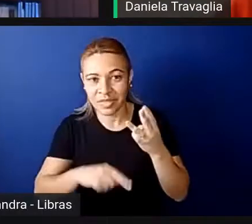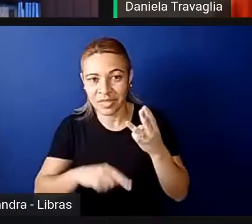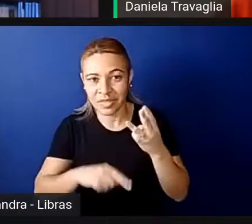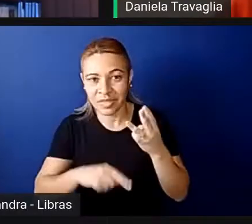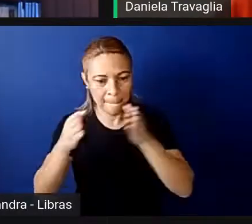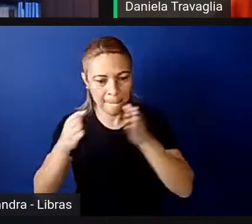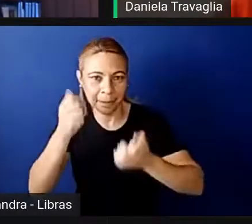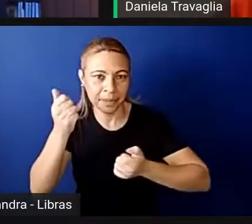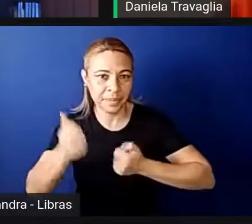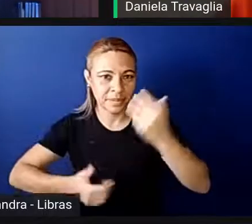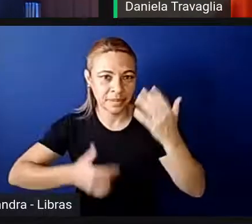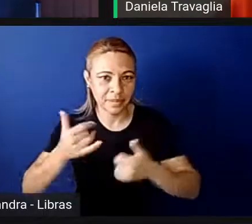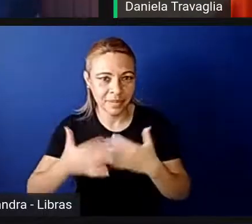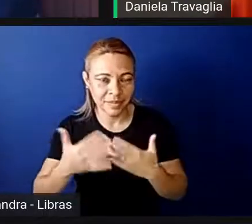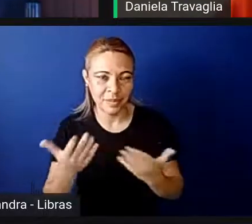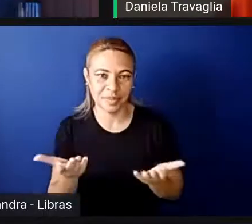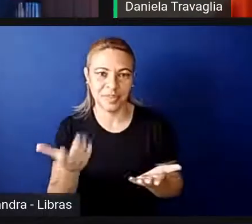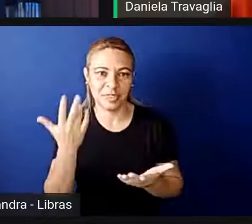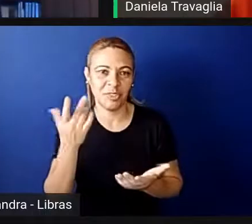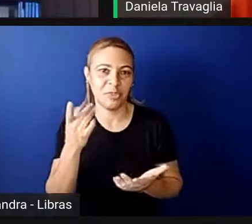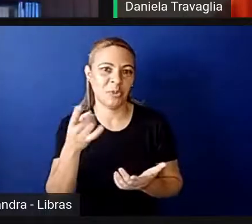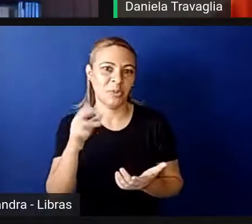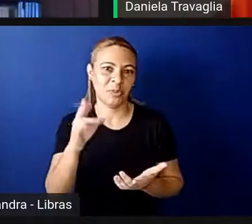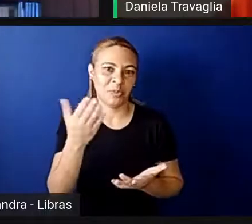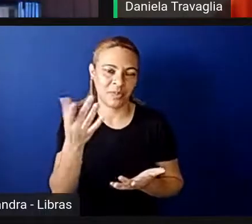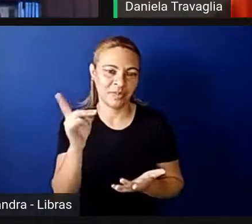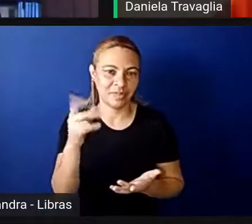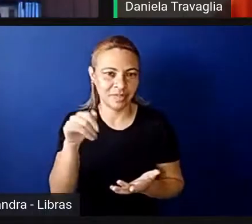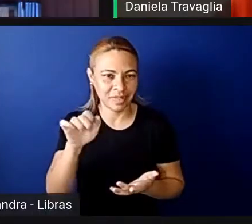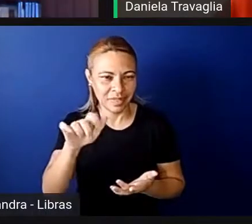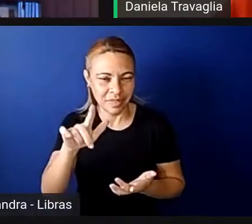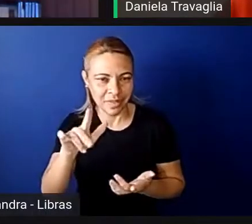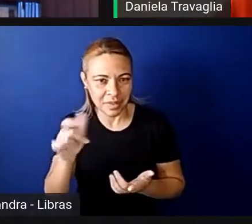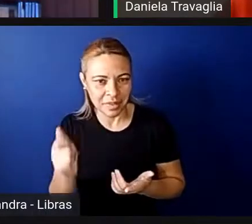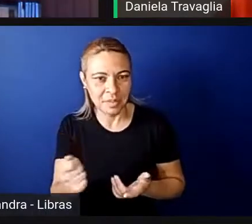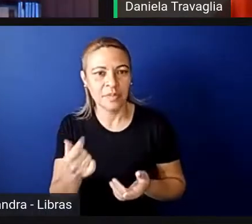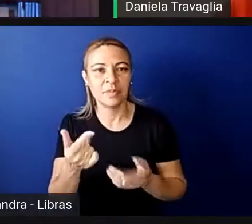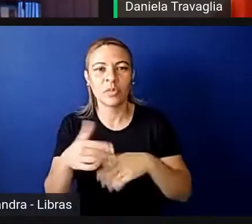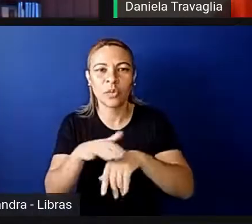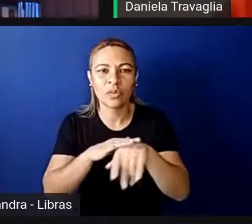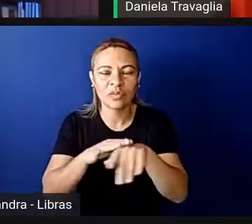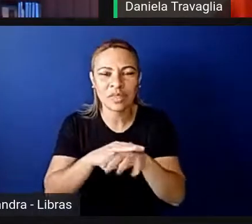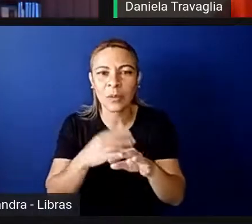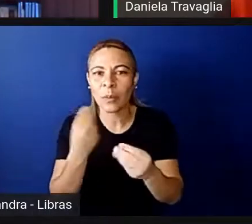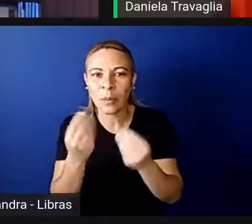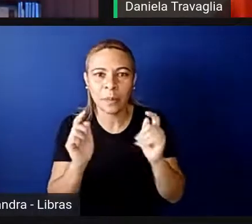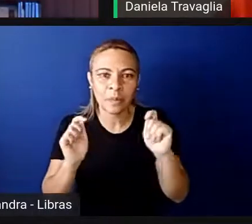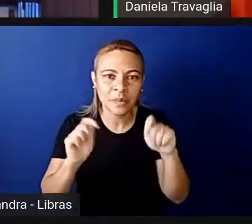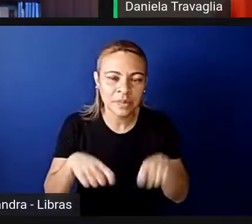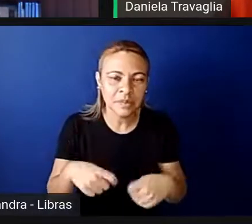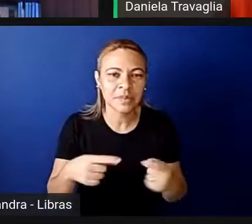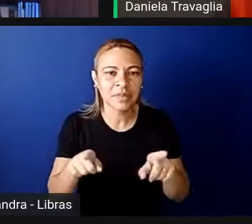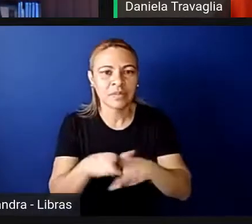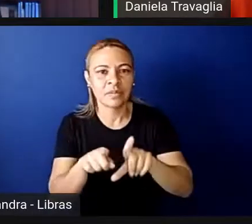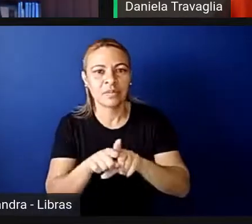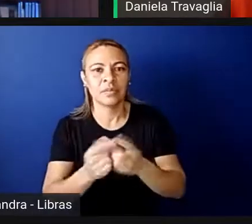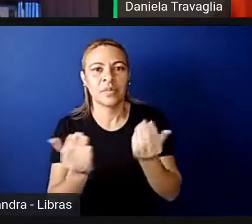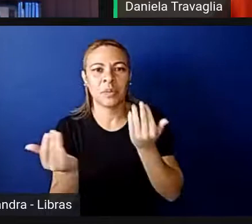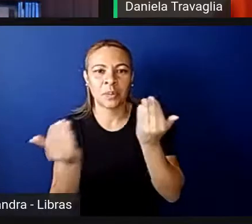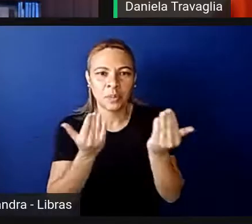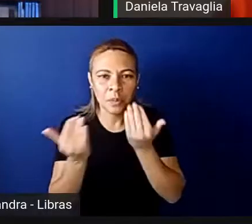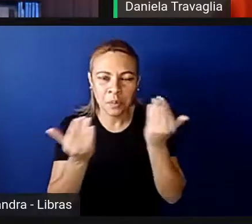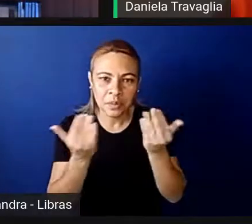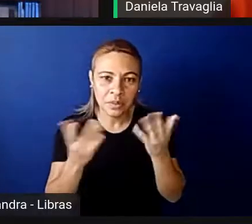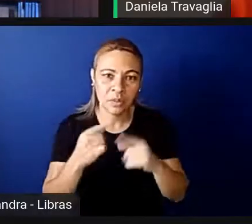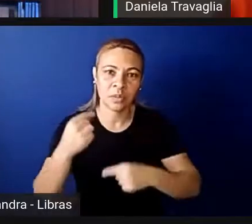diagnósticos, discutimos algumas saídas, sobretudo, uma comparação da política brasileira